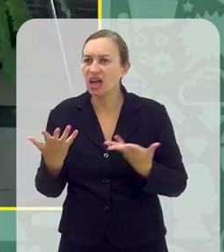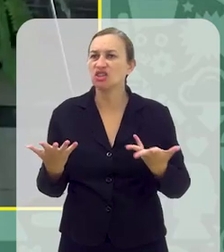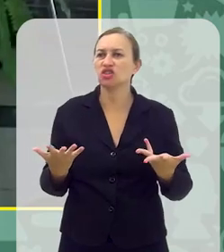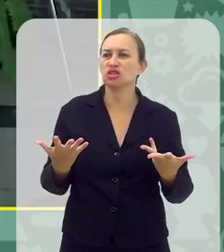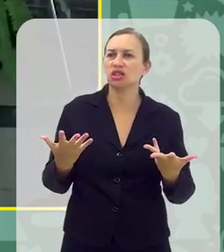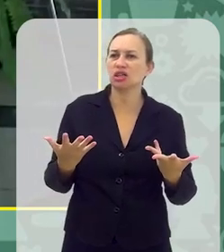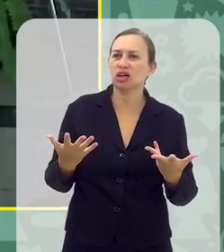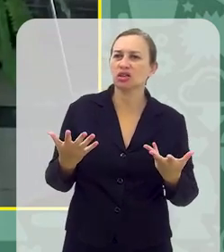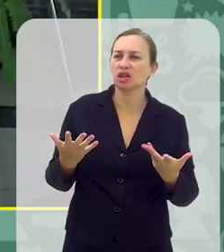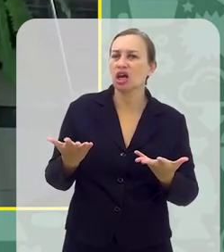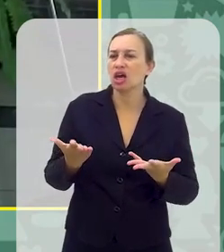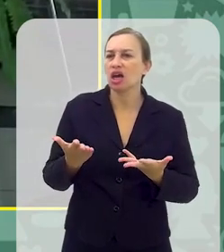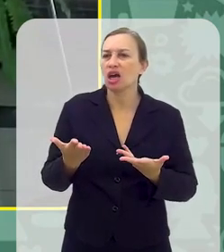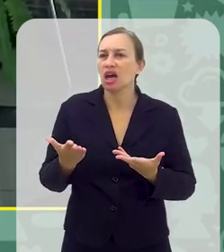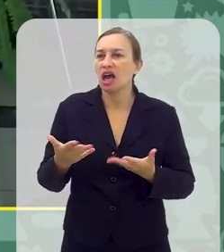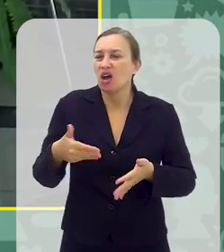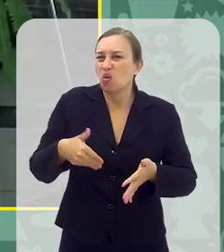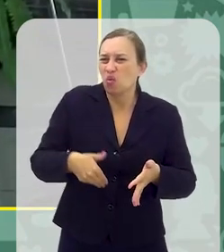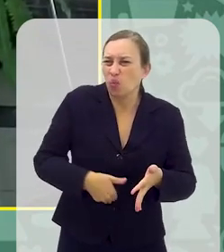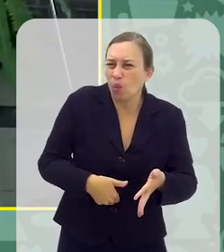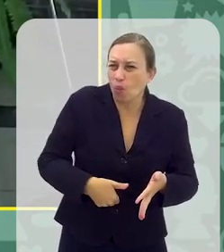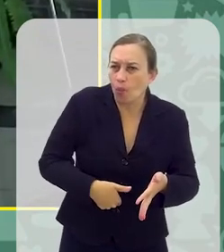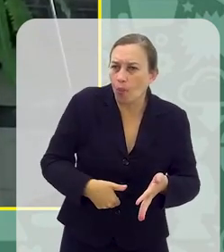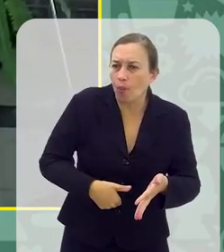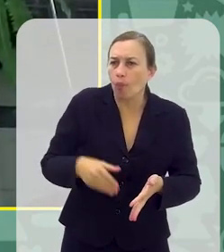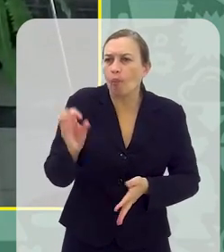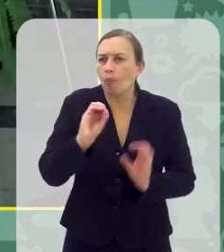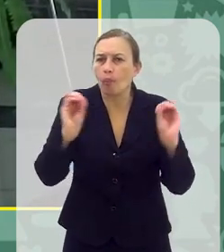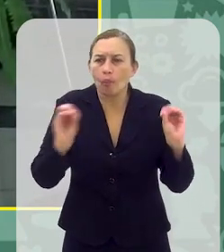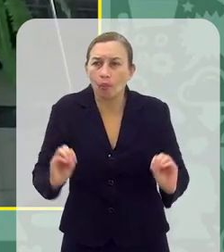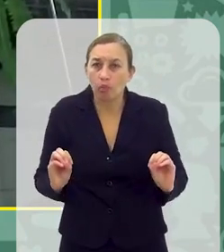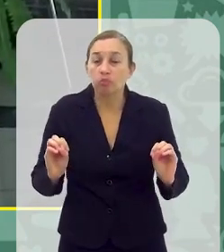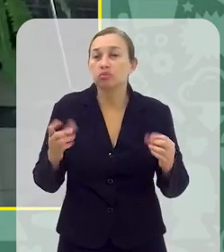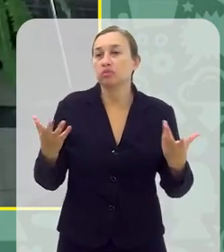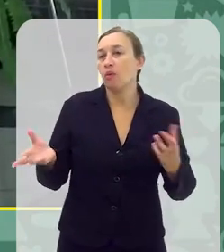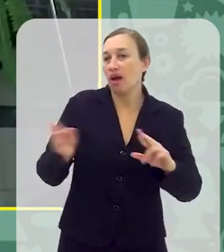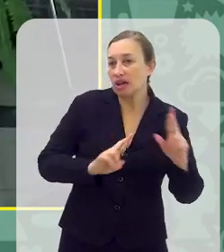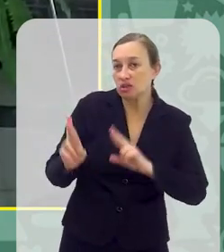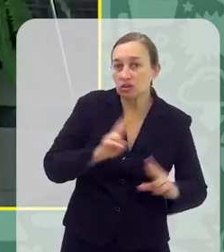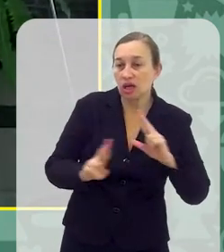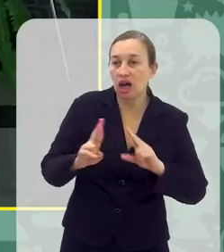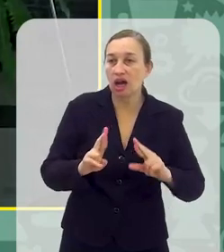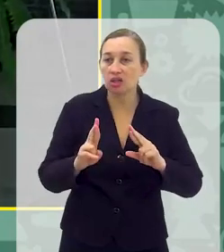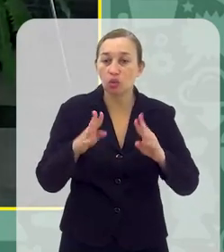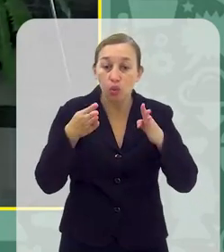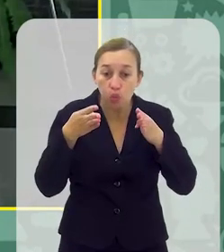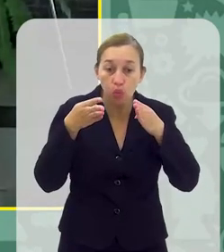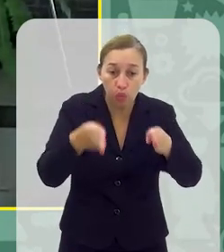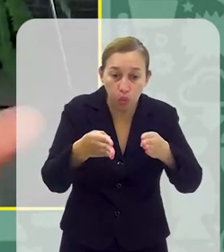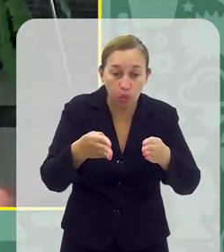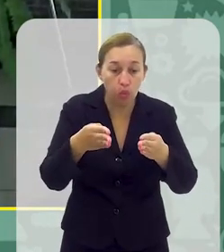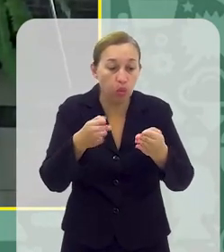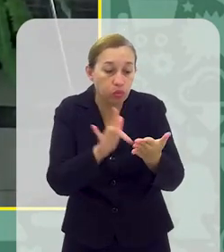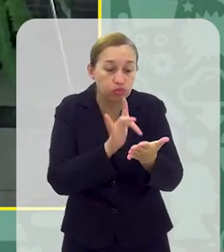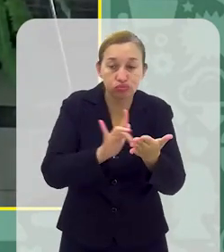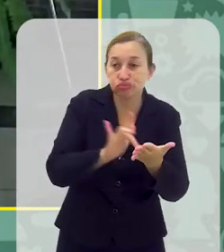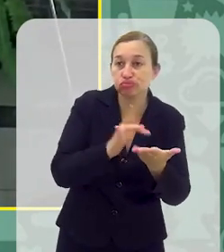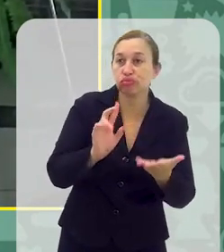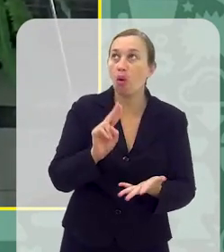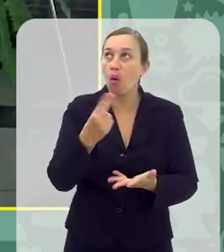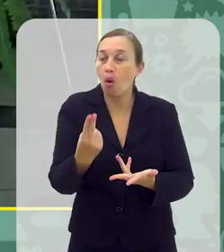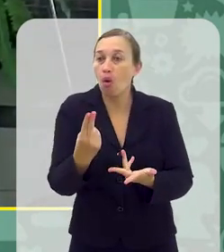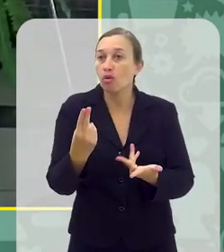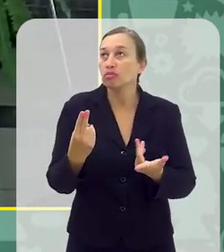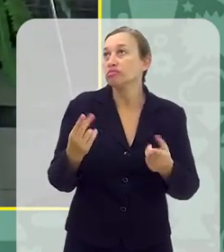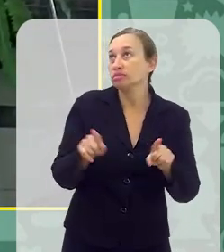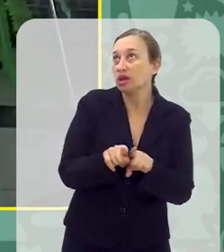os transtornos alimentares, por exemplo Estão associados também à exibição e estimulação de padrões de beleza, de